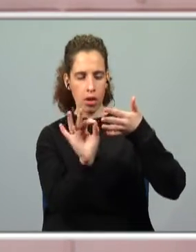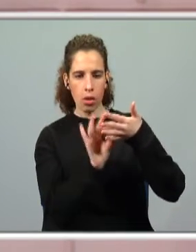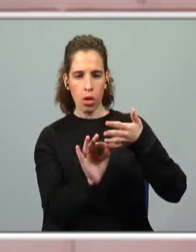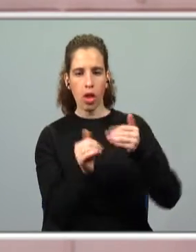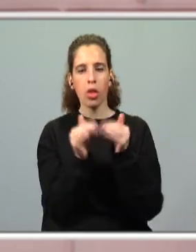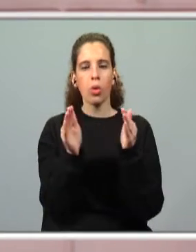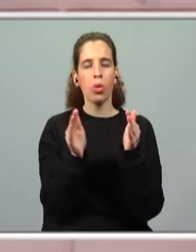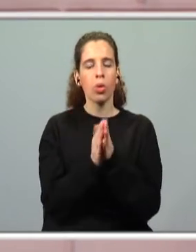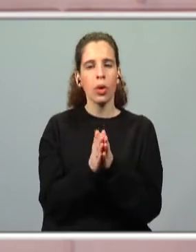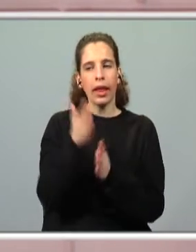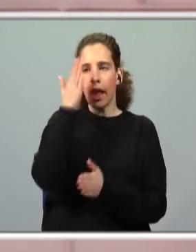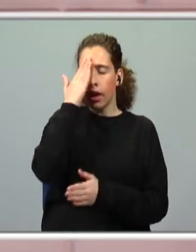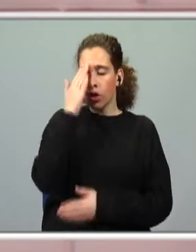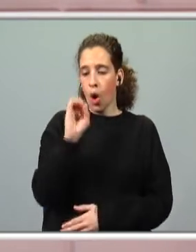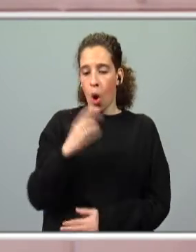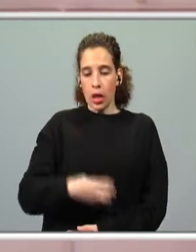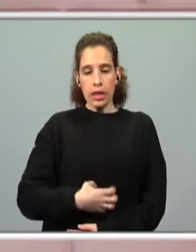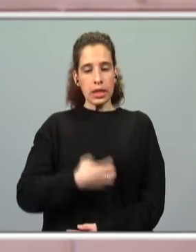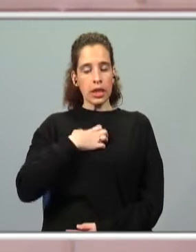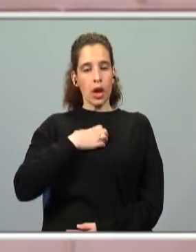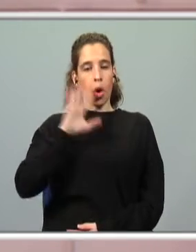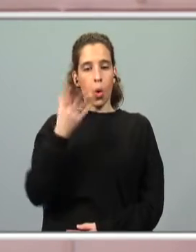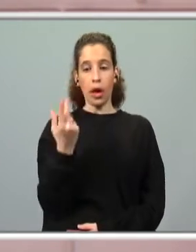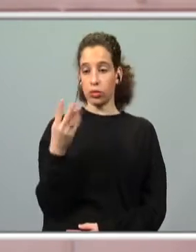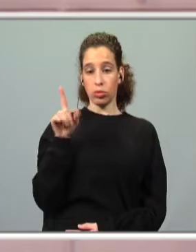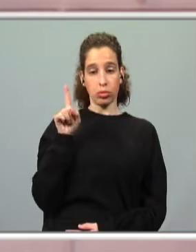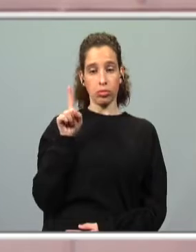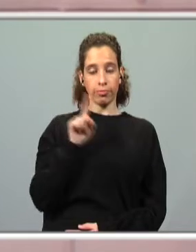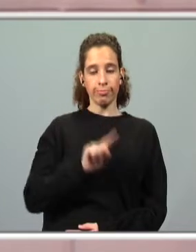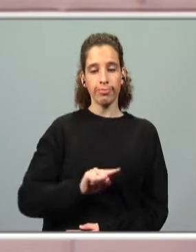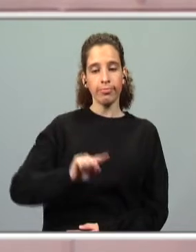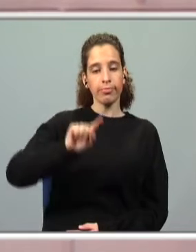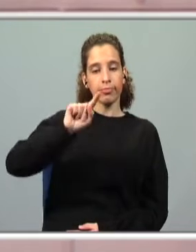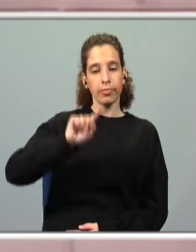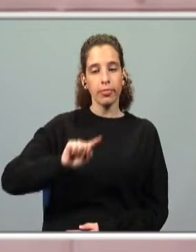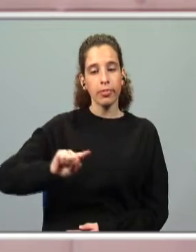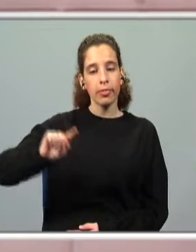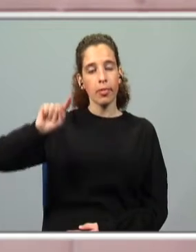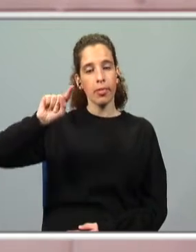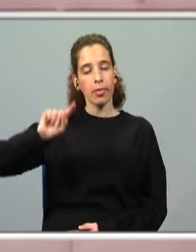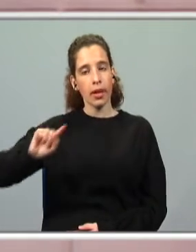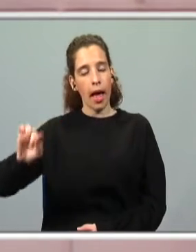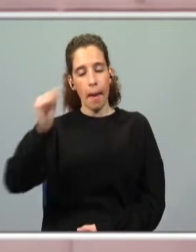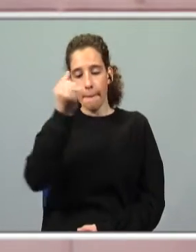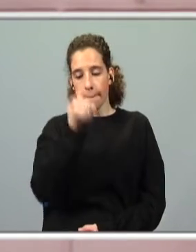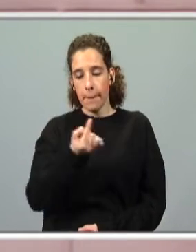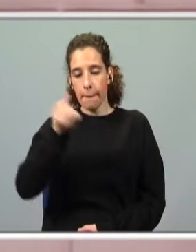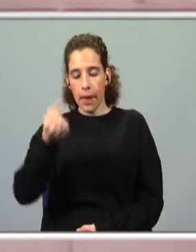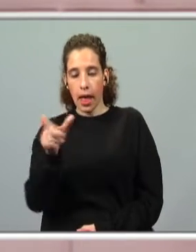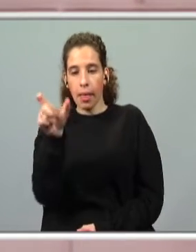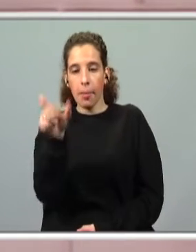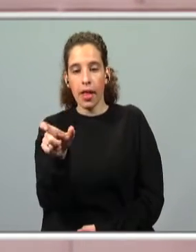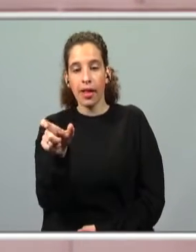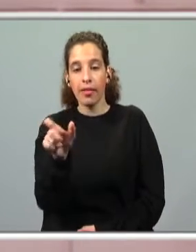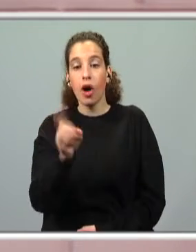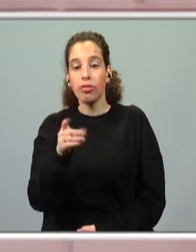achava, que ela sentia, quando passou com os seus dedos por cima de cada uma das letras da palavra